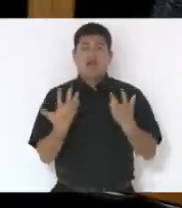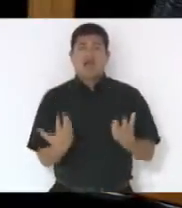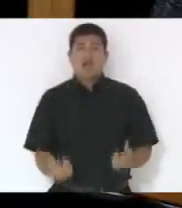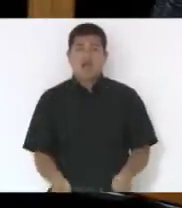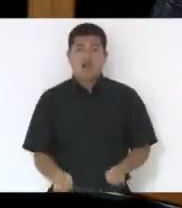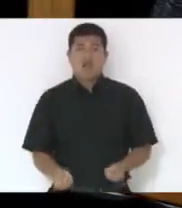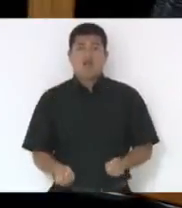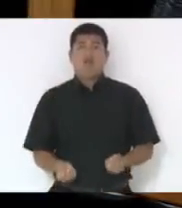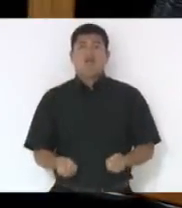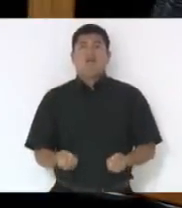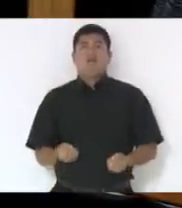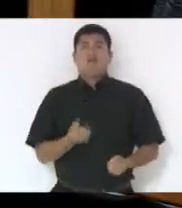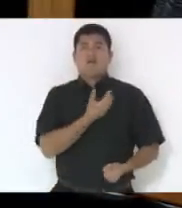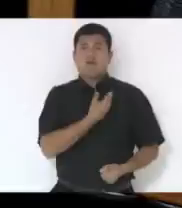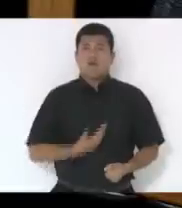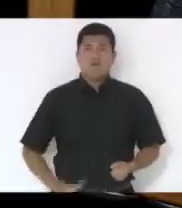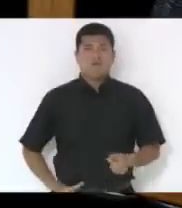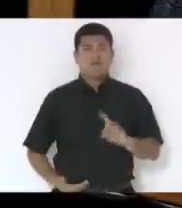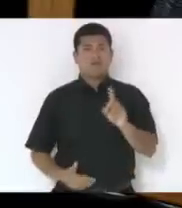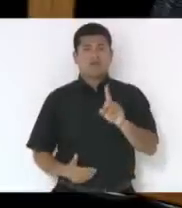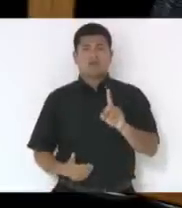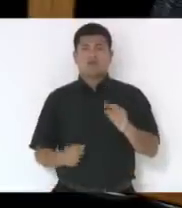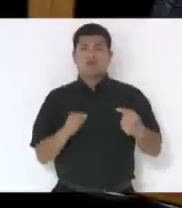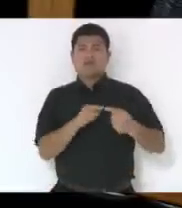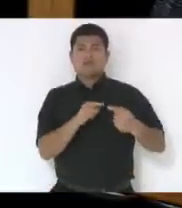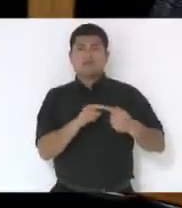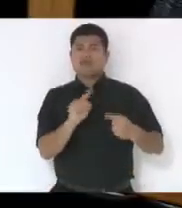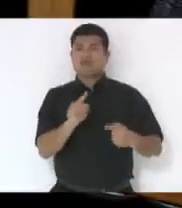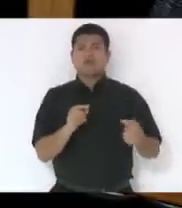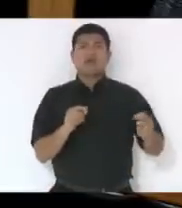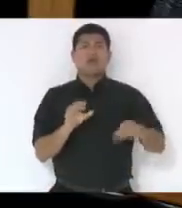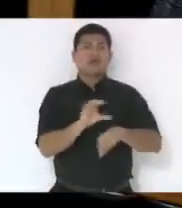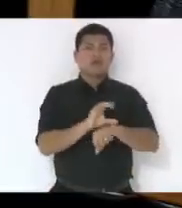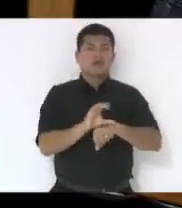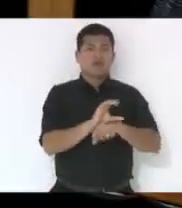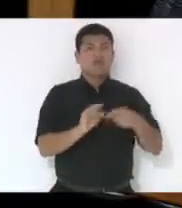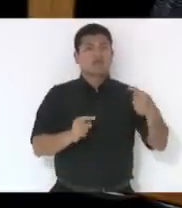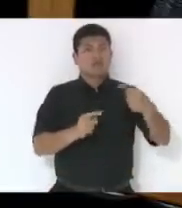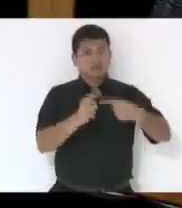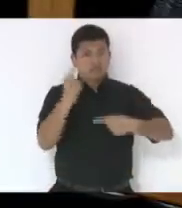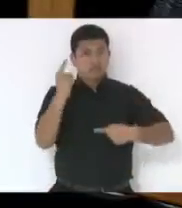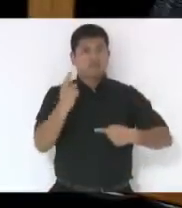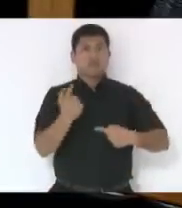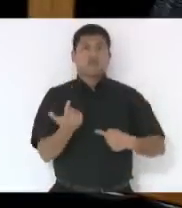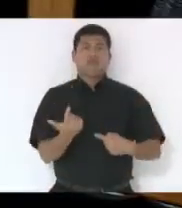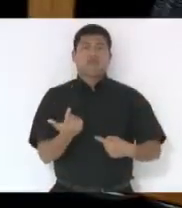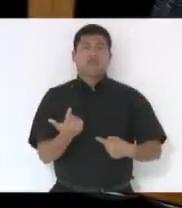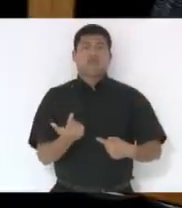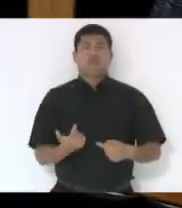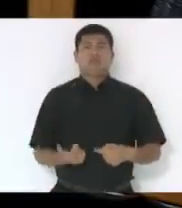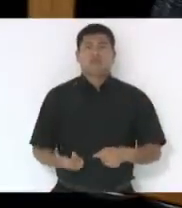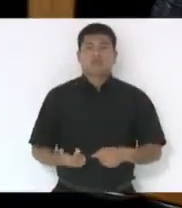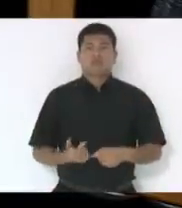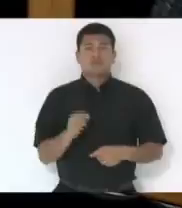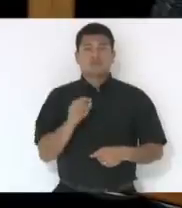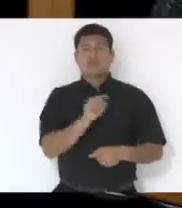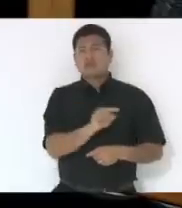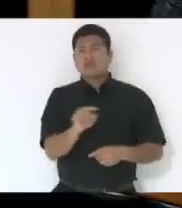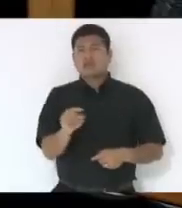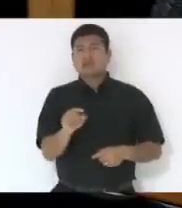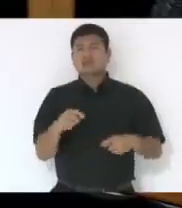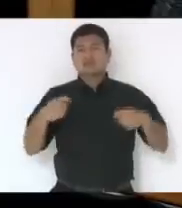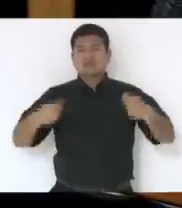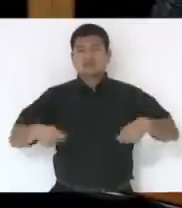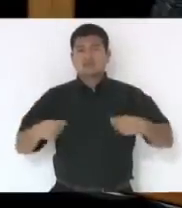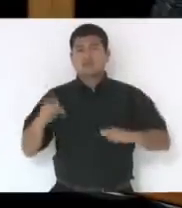com o governo que está colocado, tem a ver com a Constituição, me parece que é inconstitucional, porque este é o tipo que tem que ser